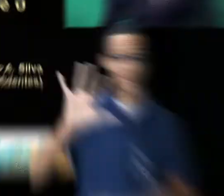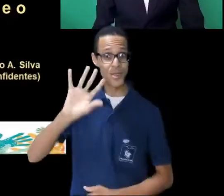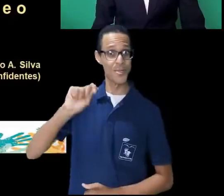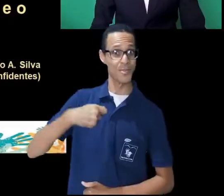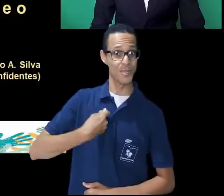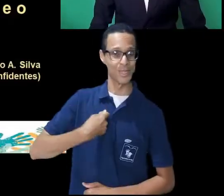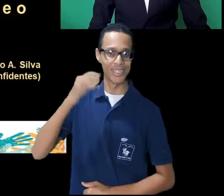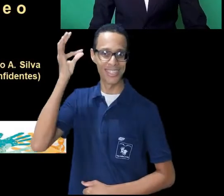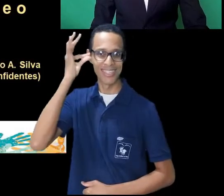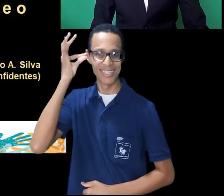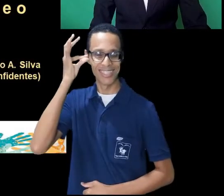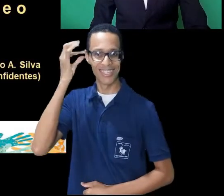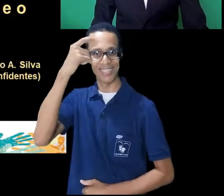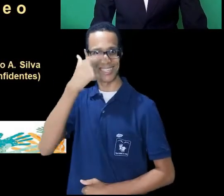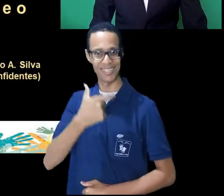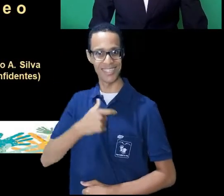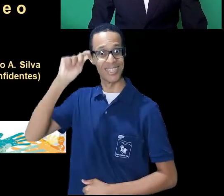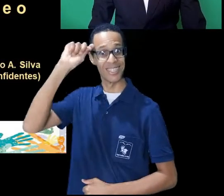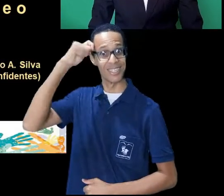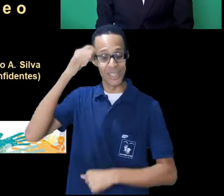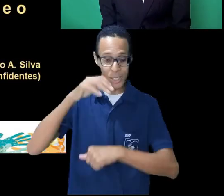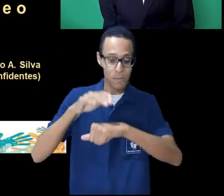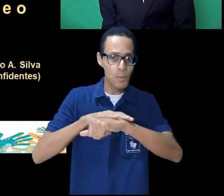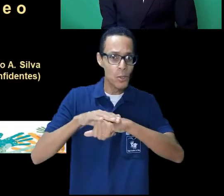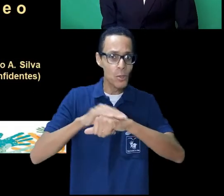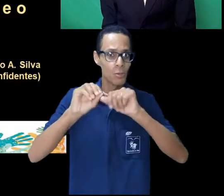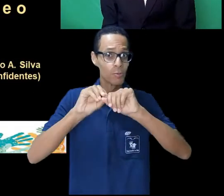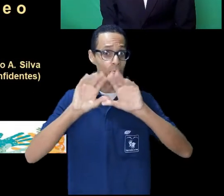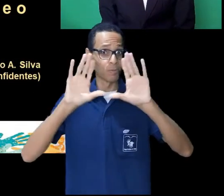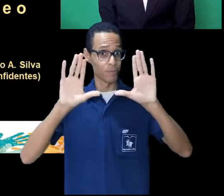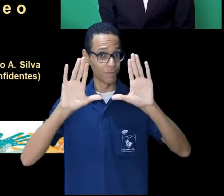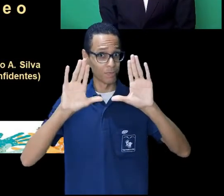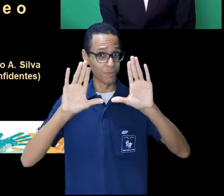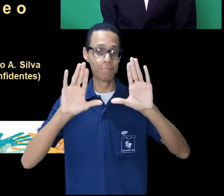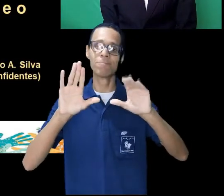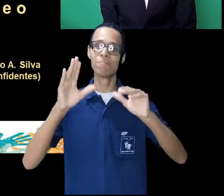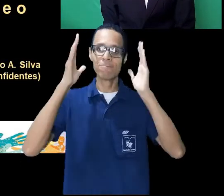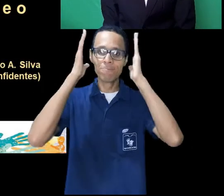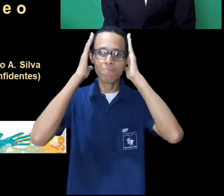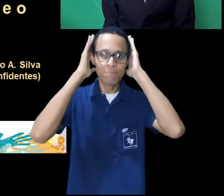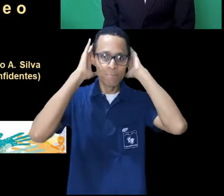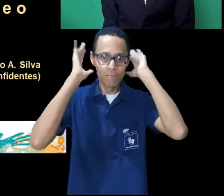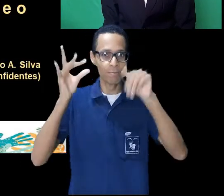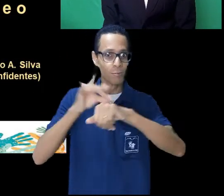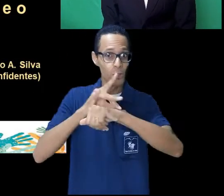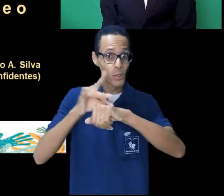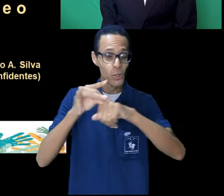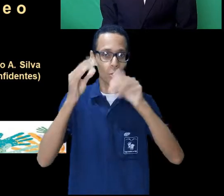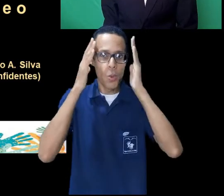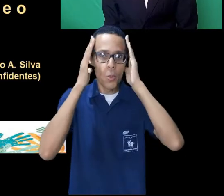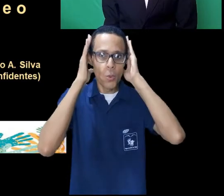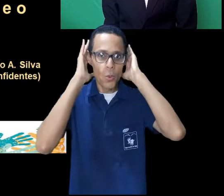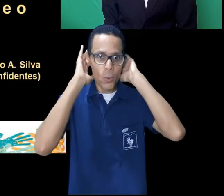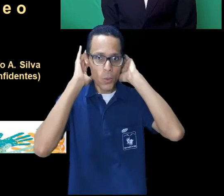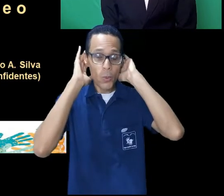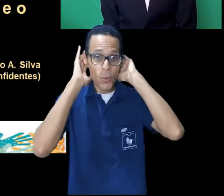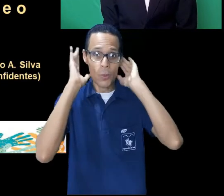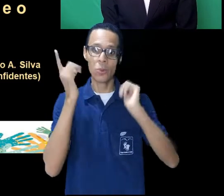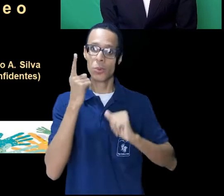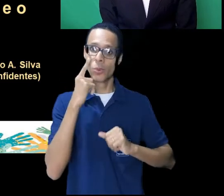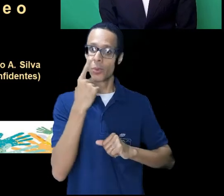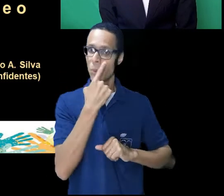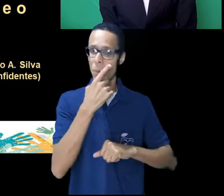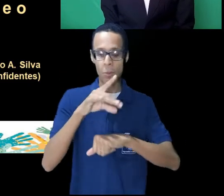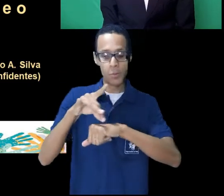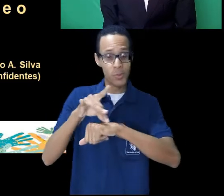Olá, meu nome é Reginaldo Silva, sou homem negro de pele clara, cabelos pretos, crespos e